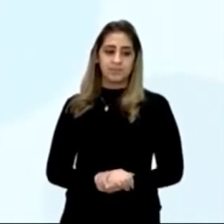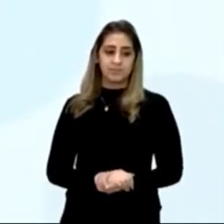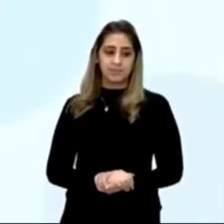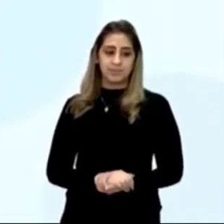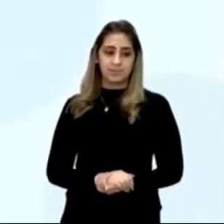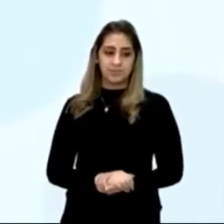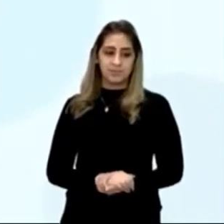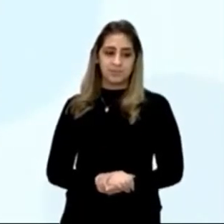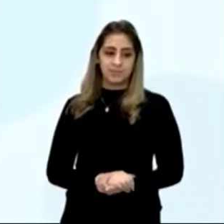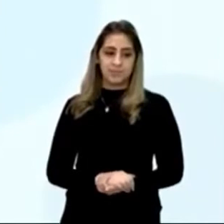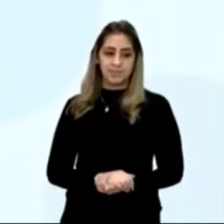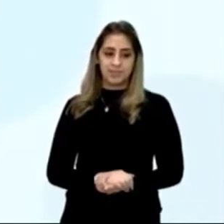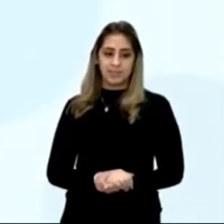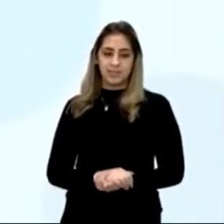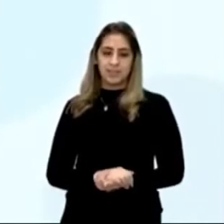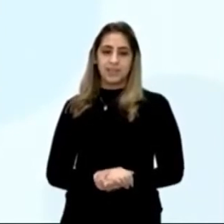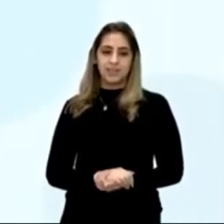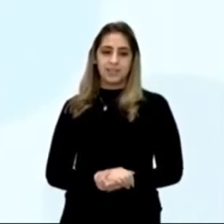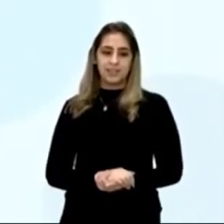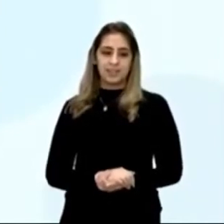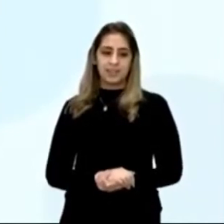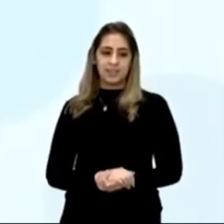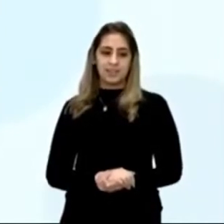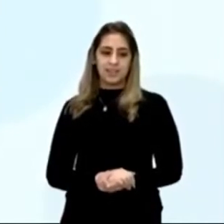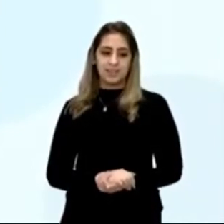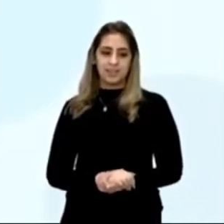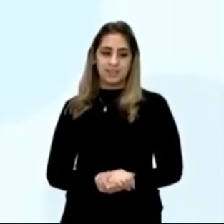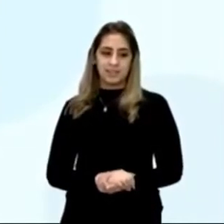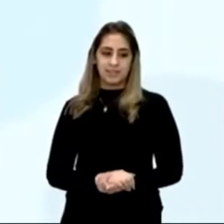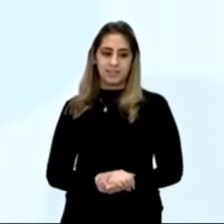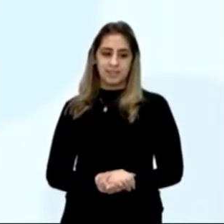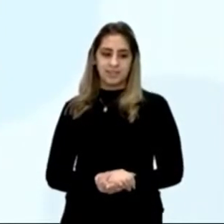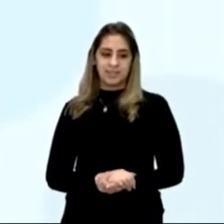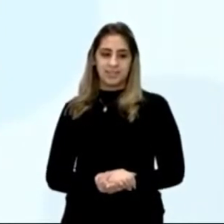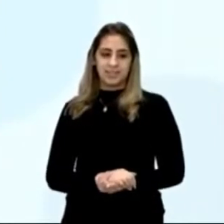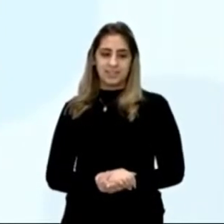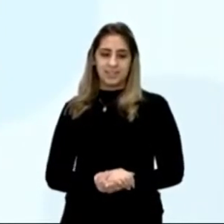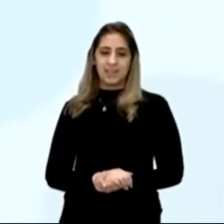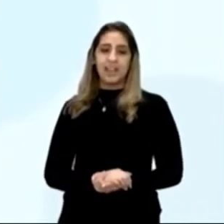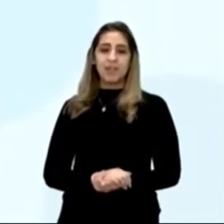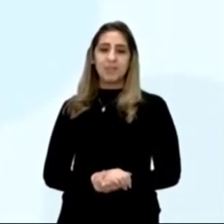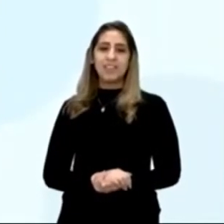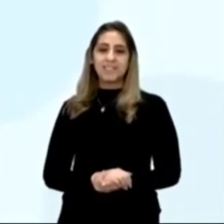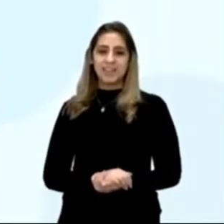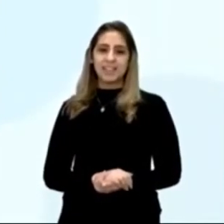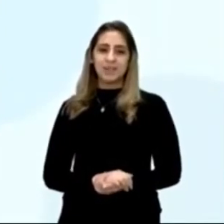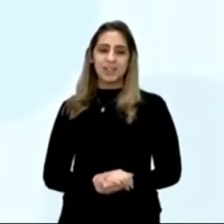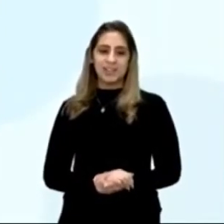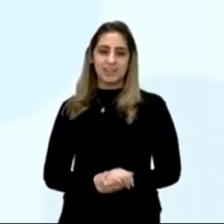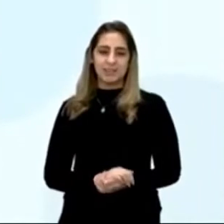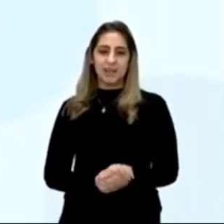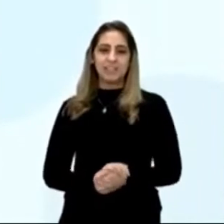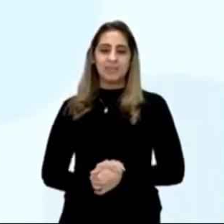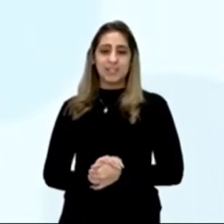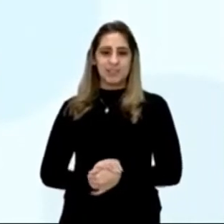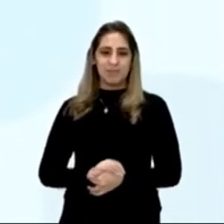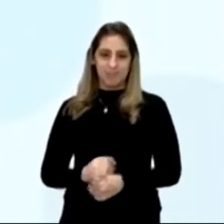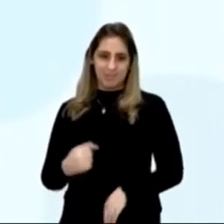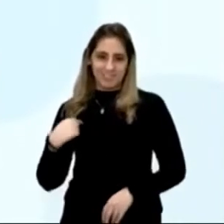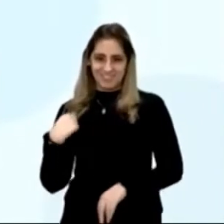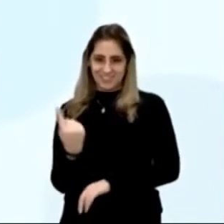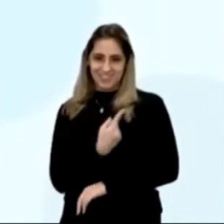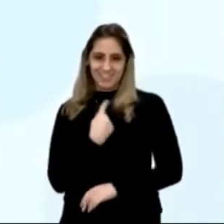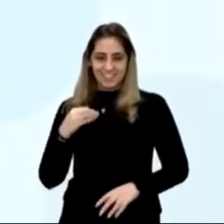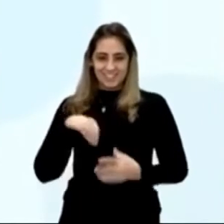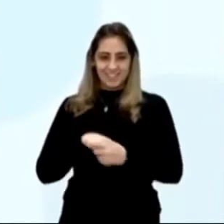rígios sobre o batel, e Nicolau Coelho, lhes fez sinal, que pousassem os arcos, e eles pousaram, ah não gente,